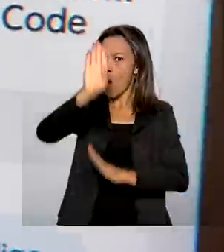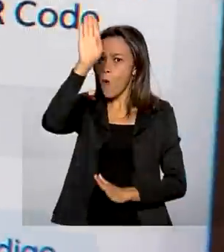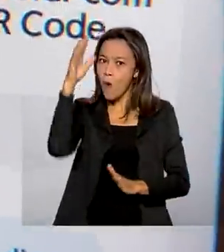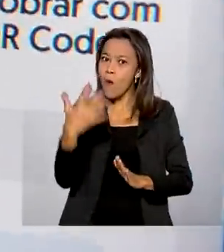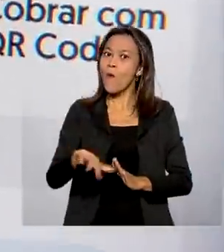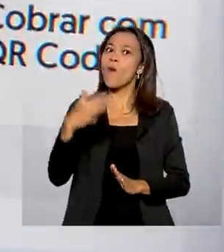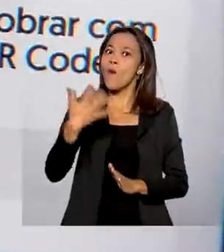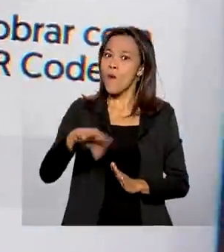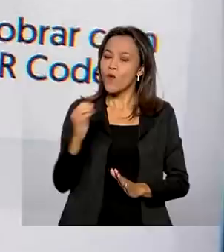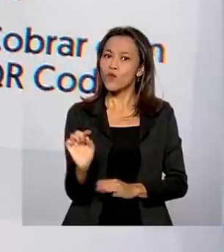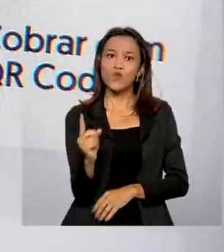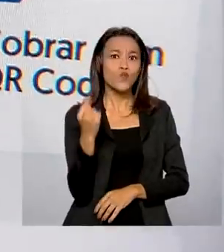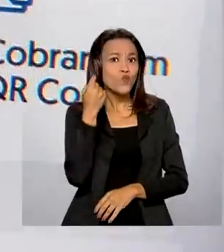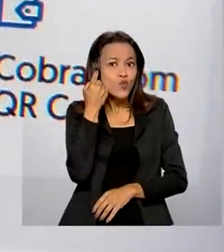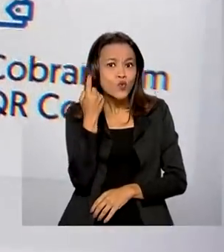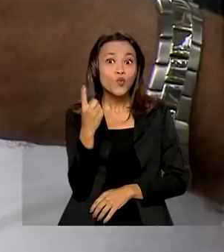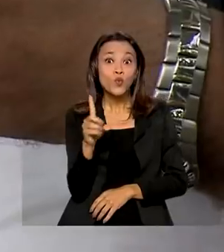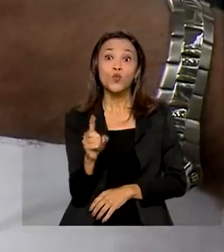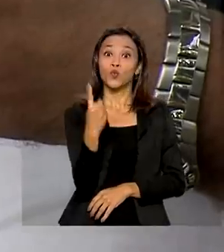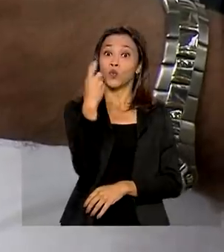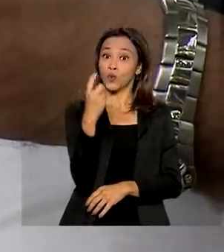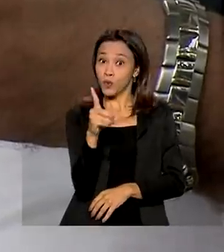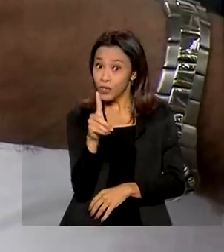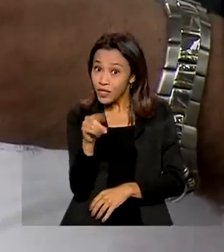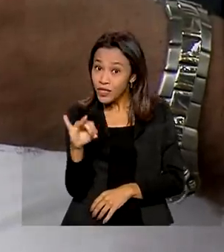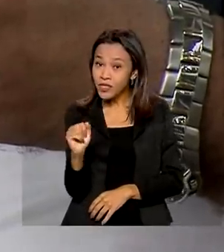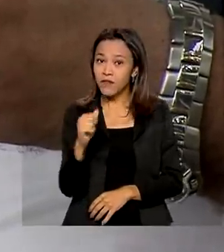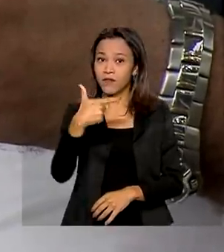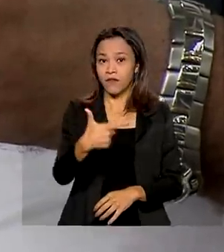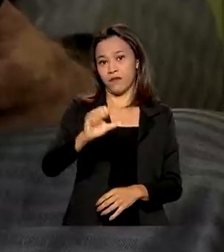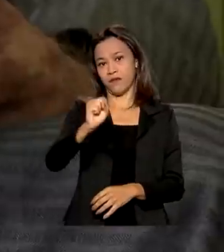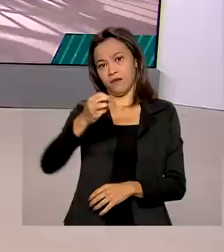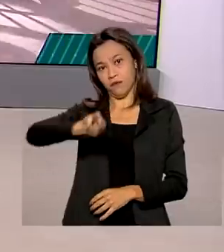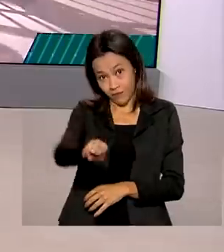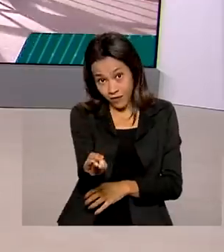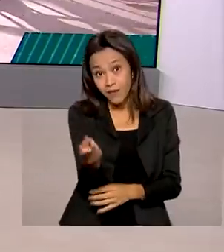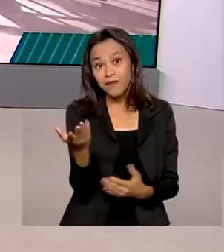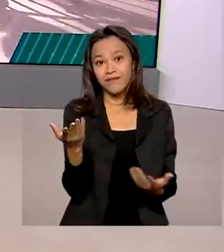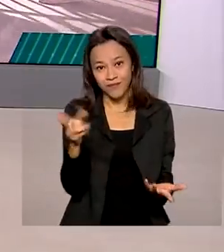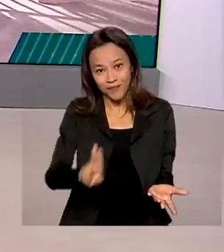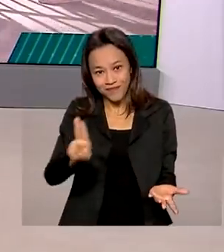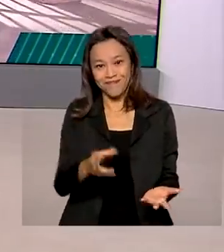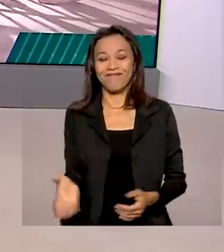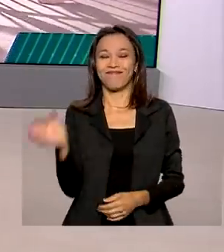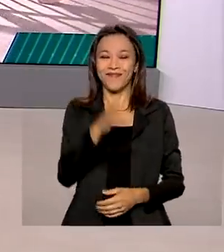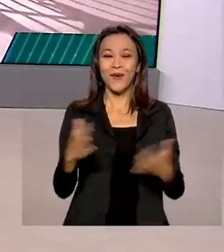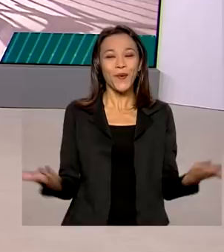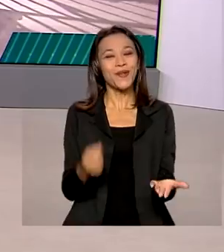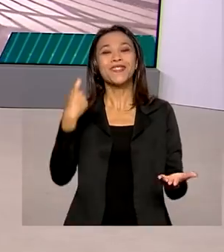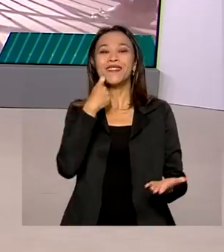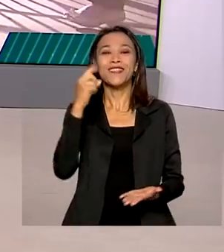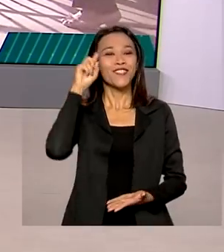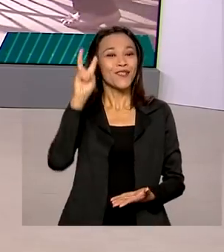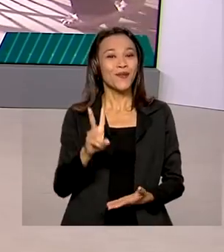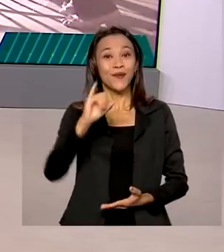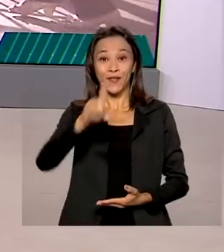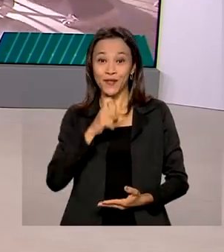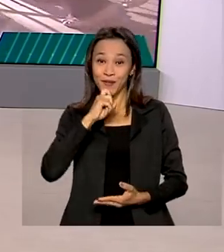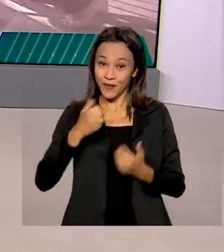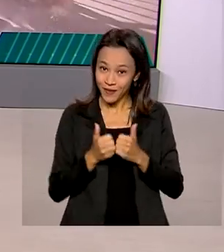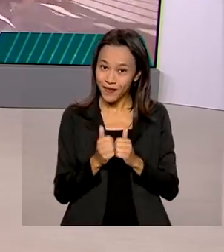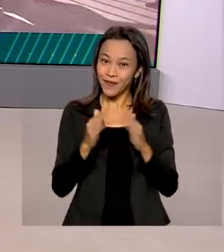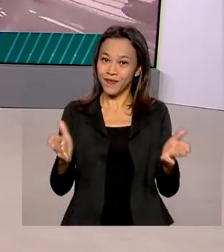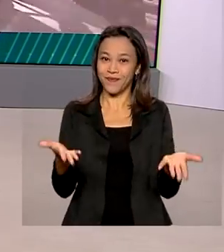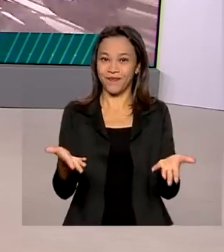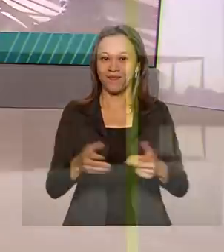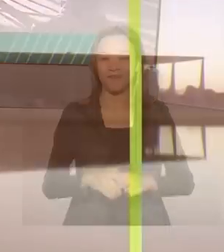realizadas num único dia, quase 28 milhões de operações. Hoje é sexta-feira, 2 de julho, Brasil em Dia está